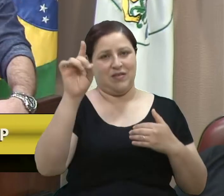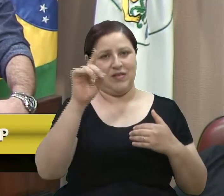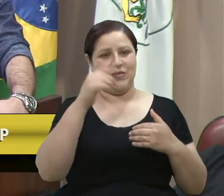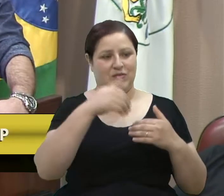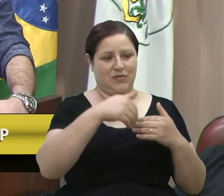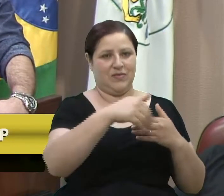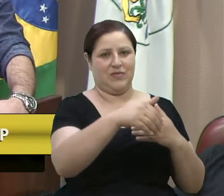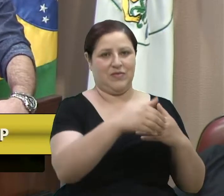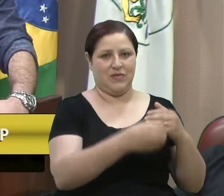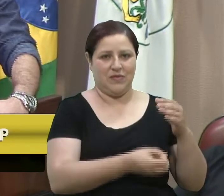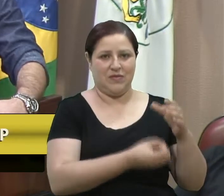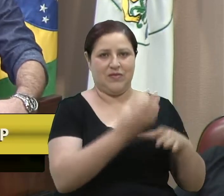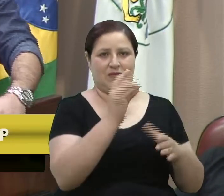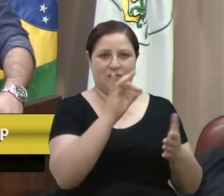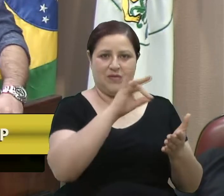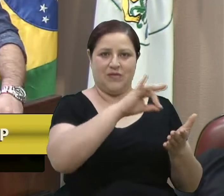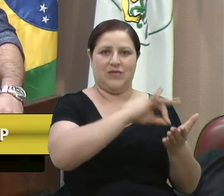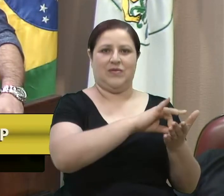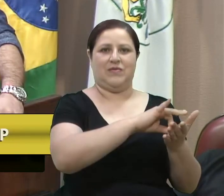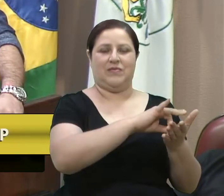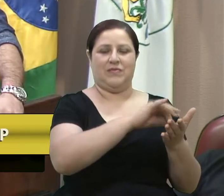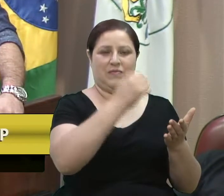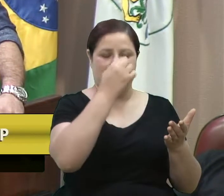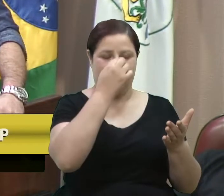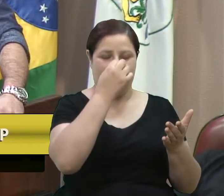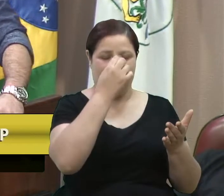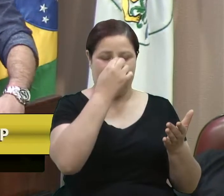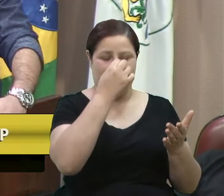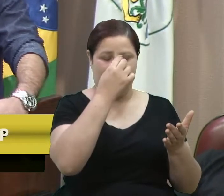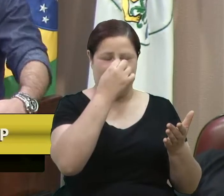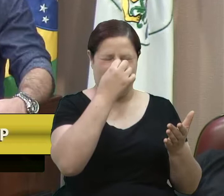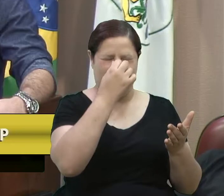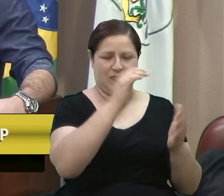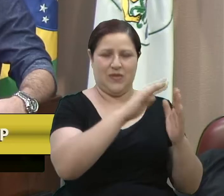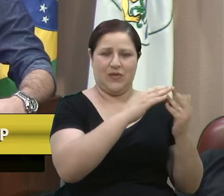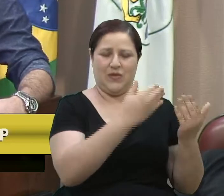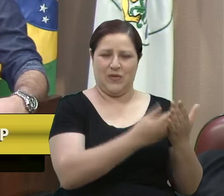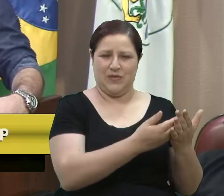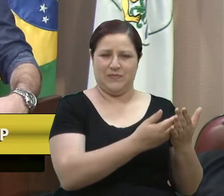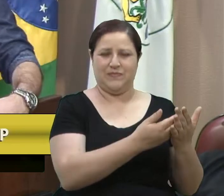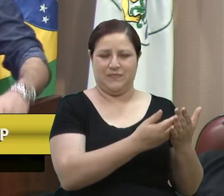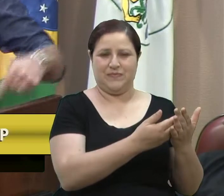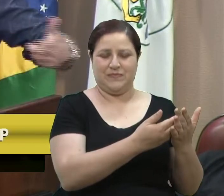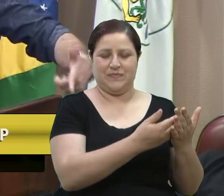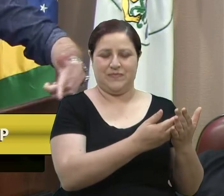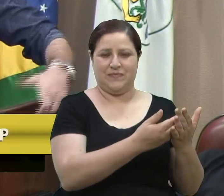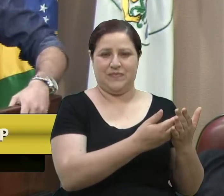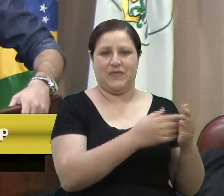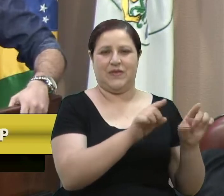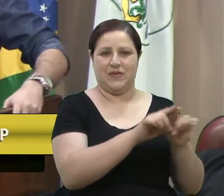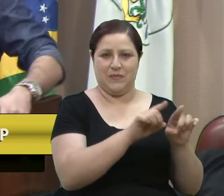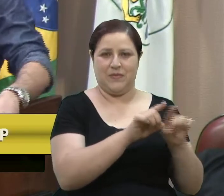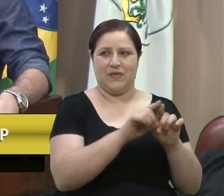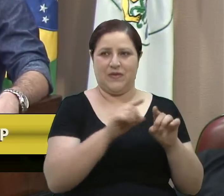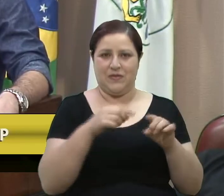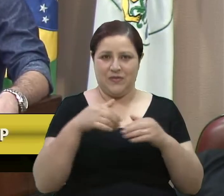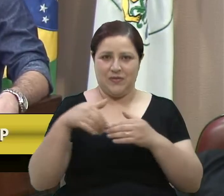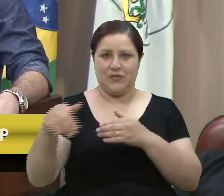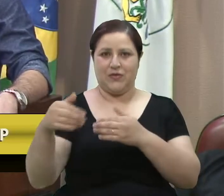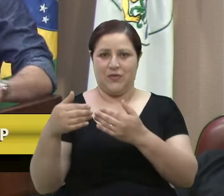tardar. E o quartel também será implementado, o quartel da Zona Norte, Caxias do Sul, reativado, na verdade.